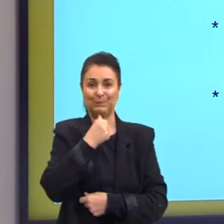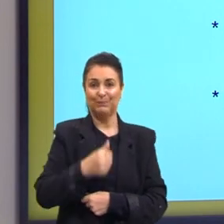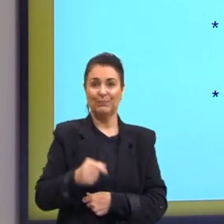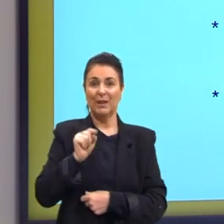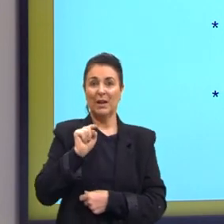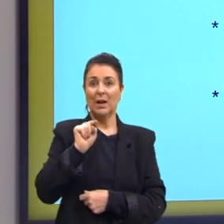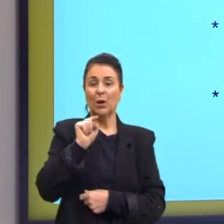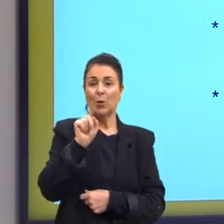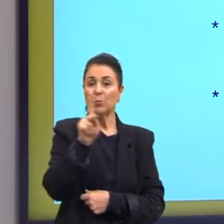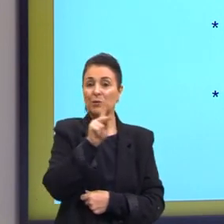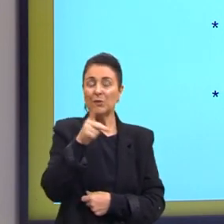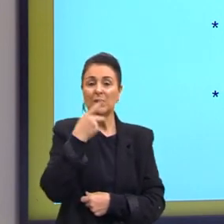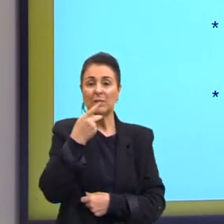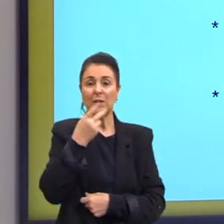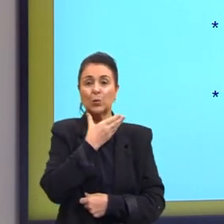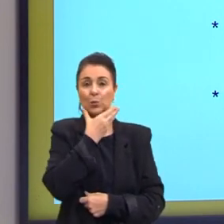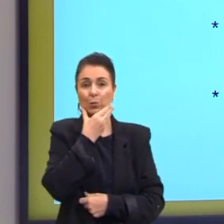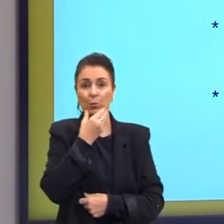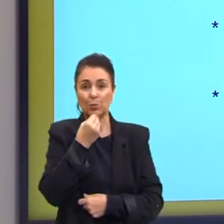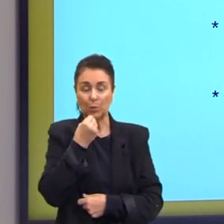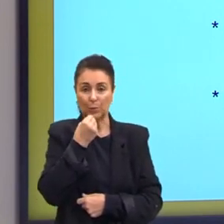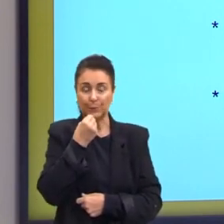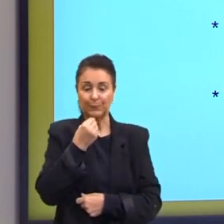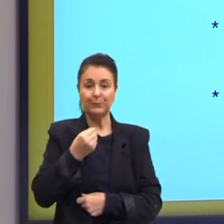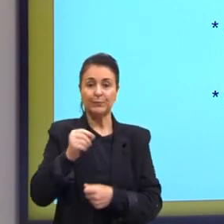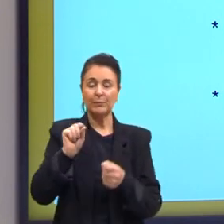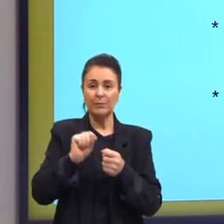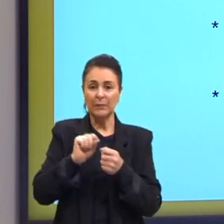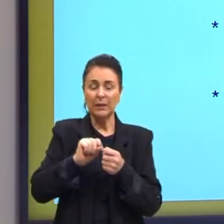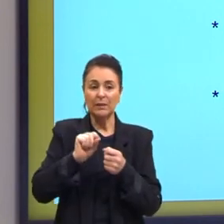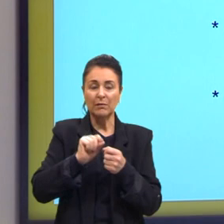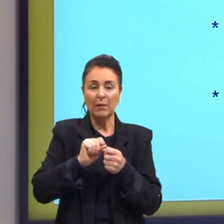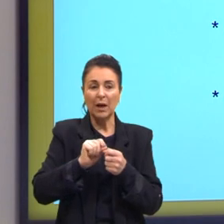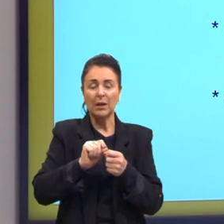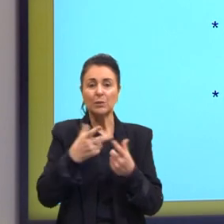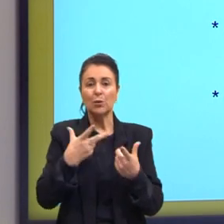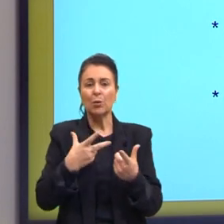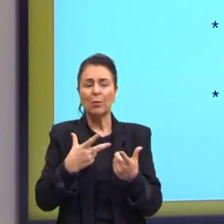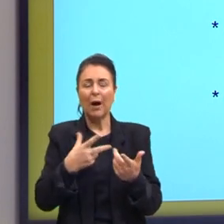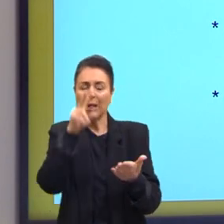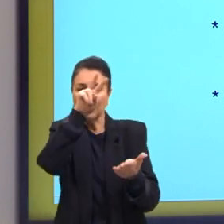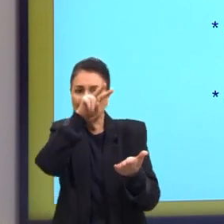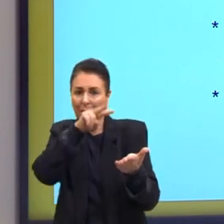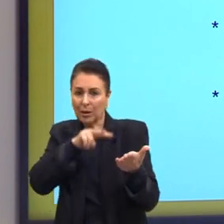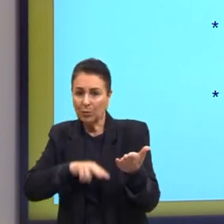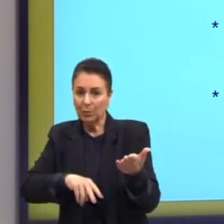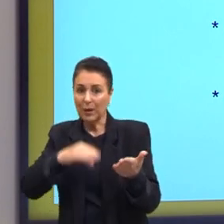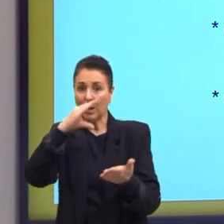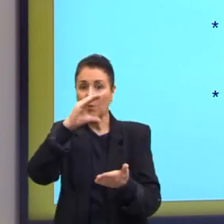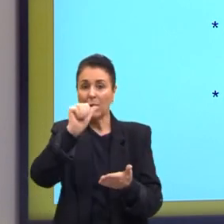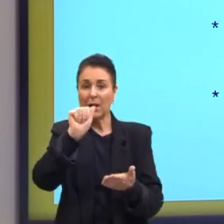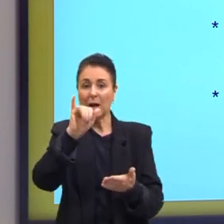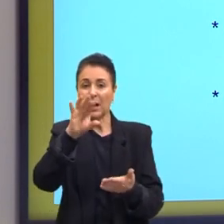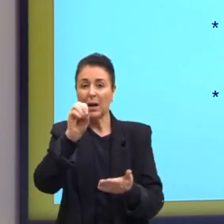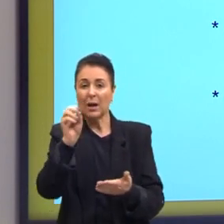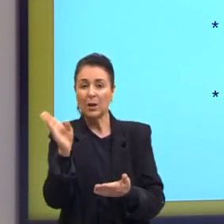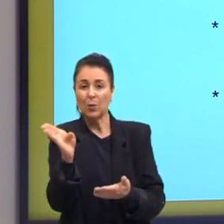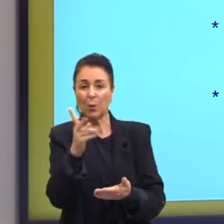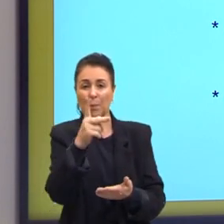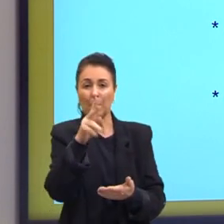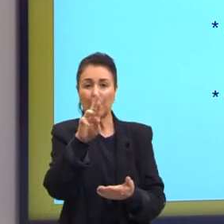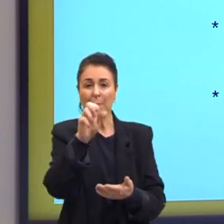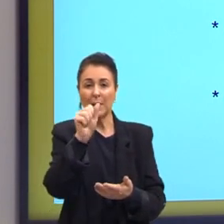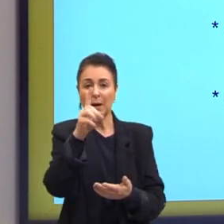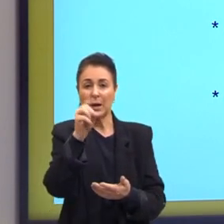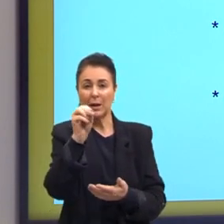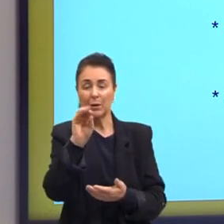é um dos camaradas que faz uma leitura do capitalismo no Brasil, da modernização no Brasil, o Caio Prado Júnior. É muito